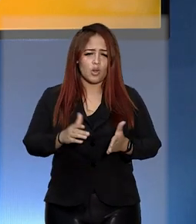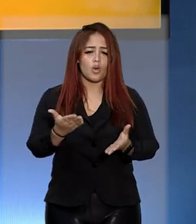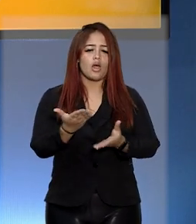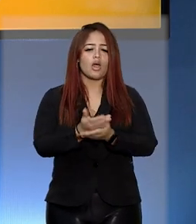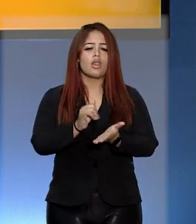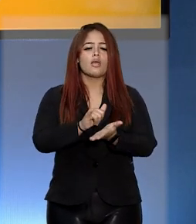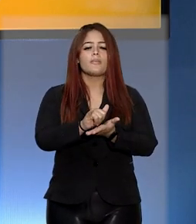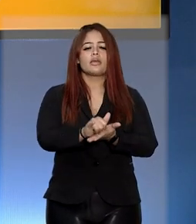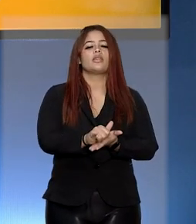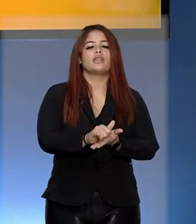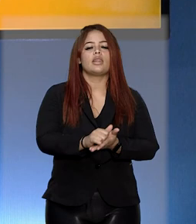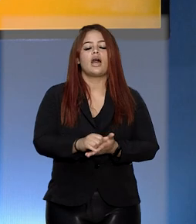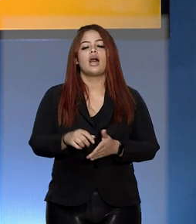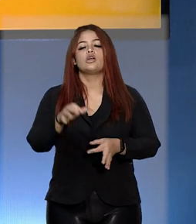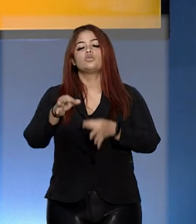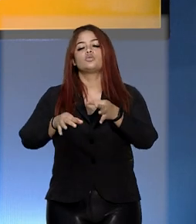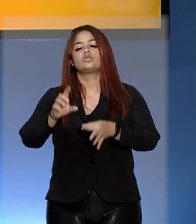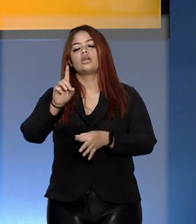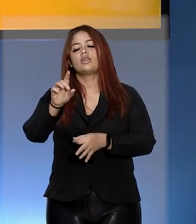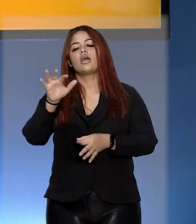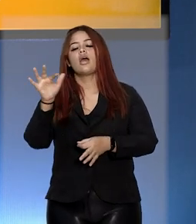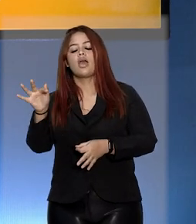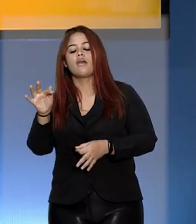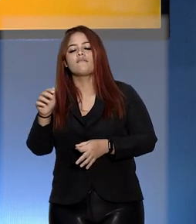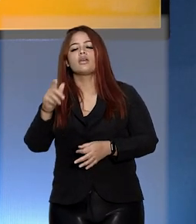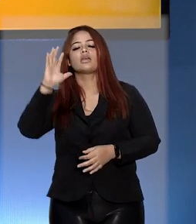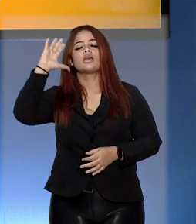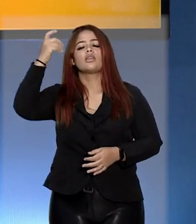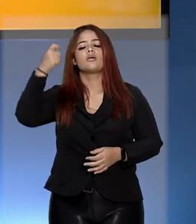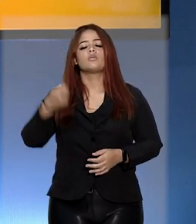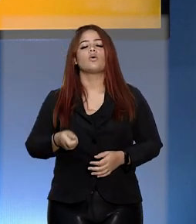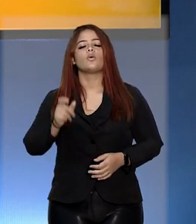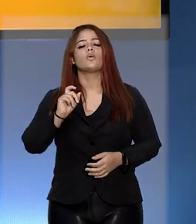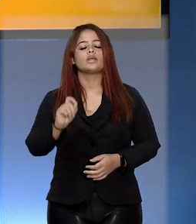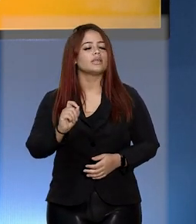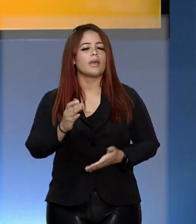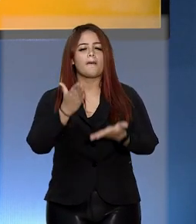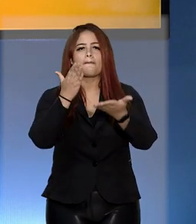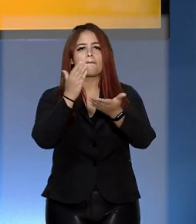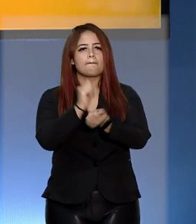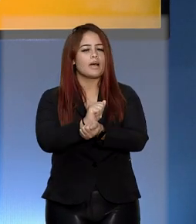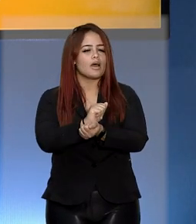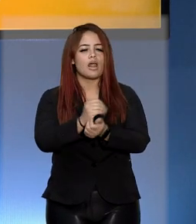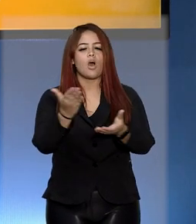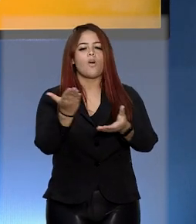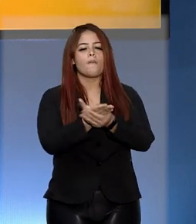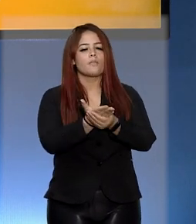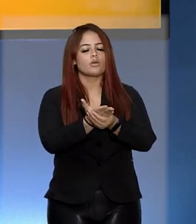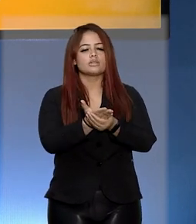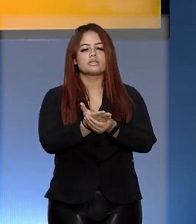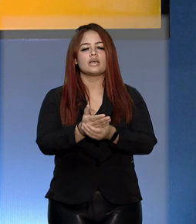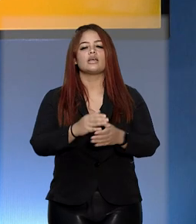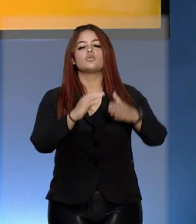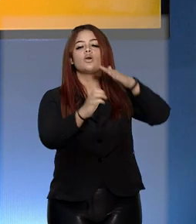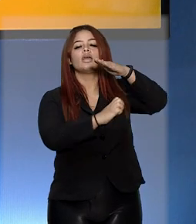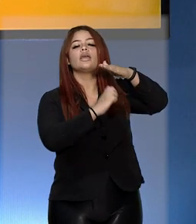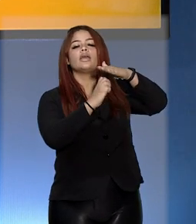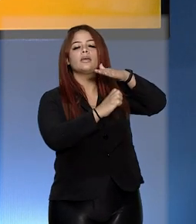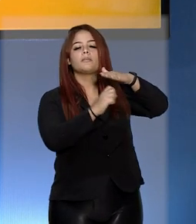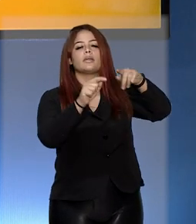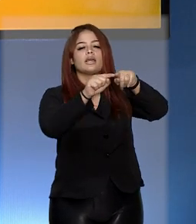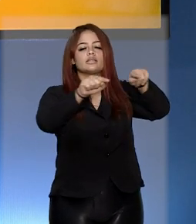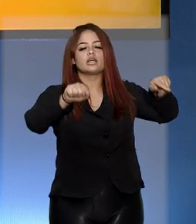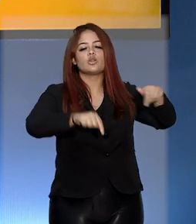Justiça do Distrito Federal que havia determinado a interrupção do processo de retirada de uma empresa do cartódromo